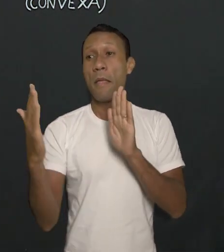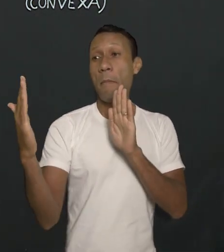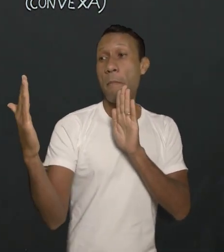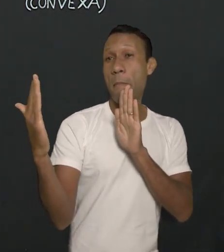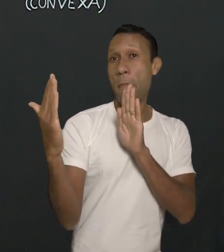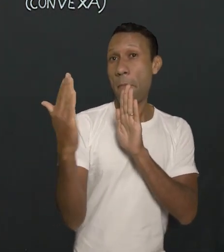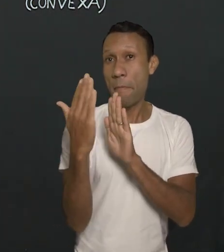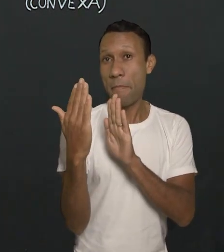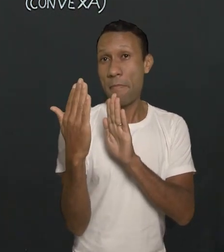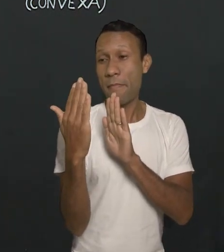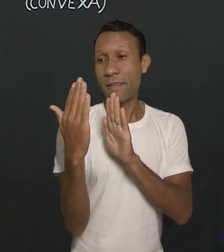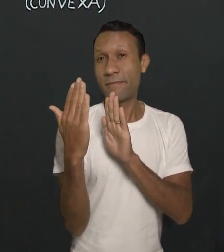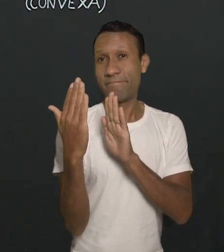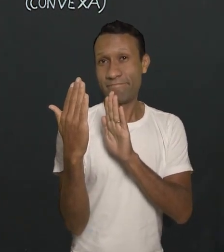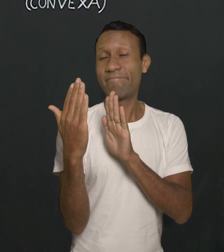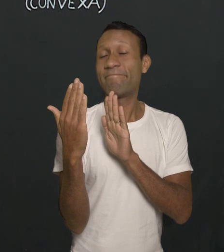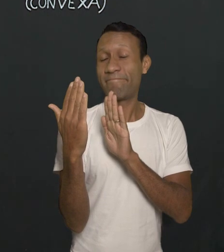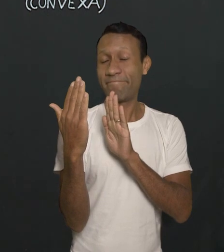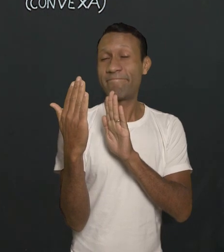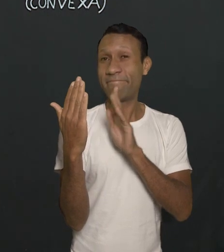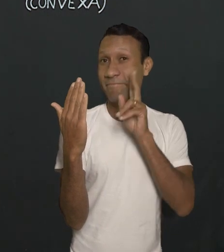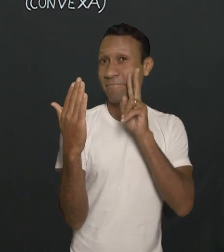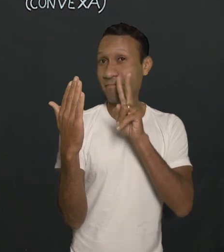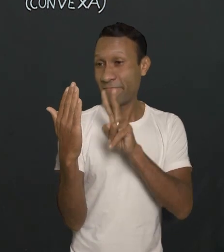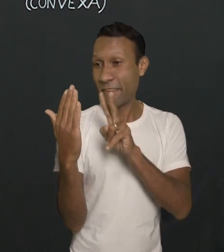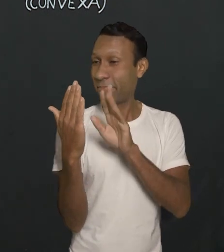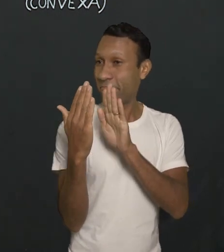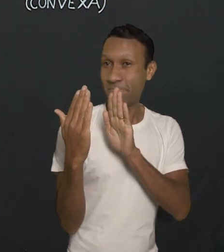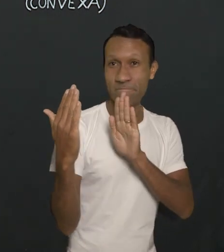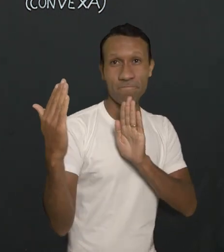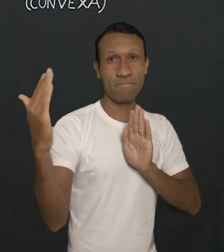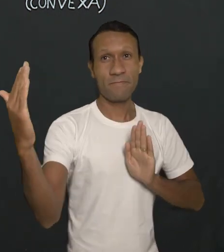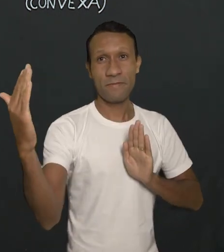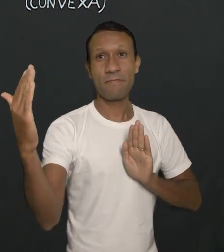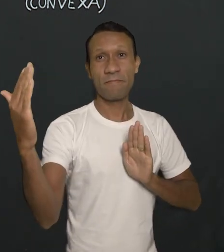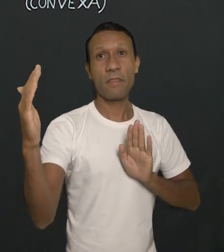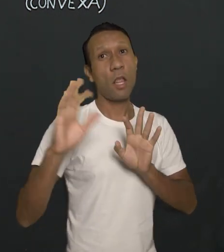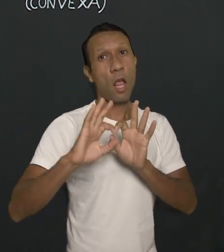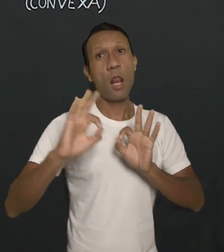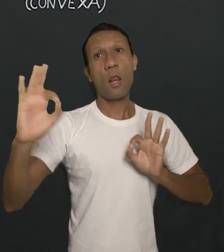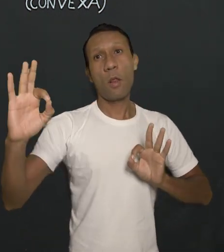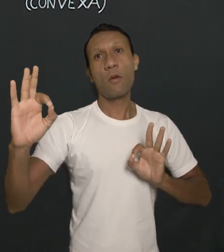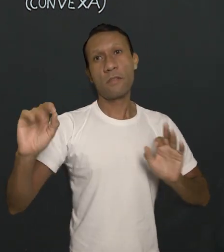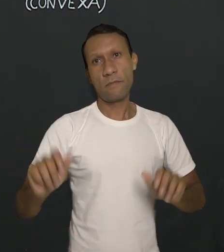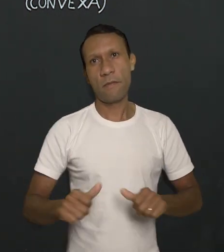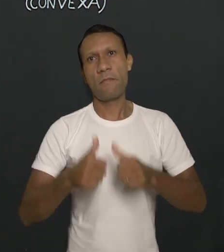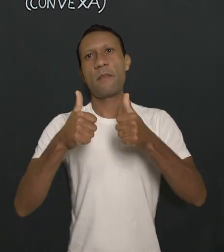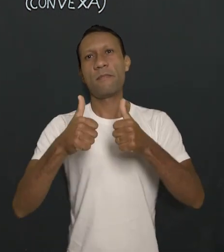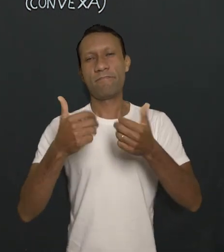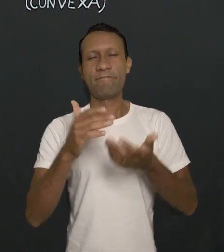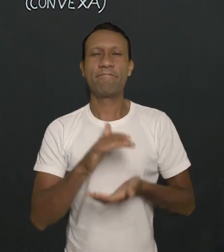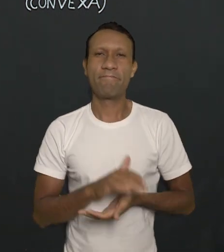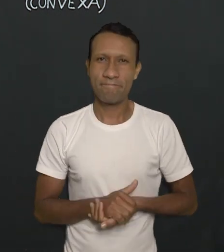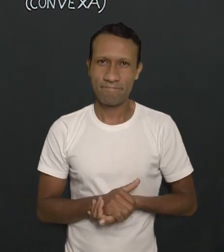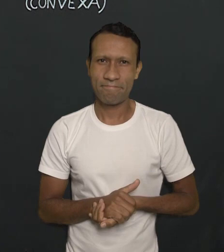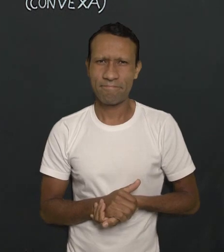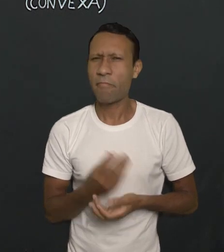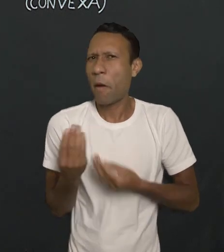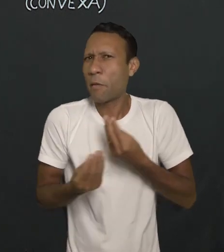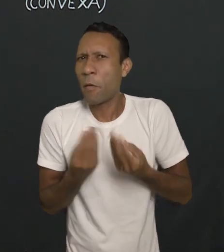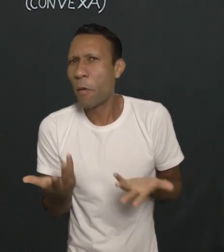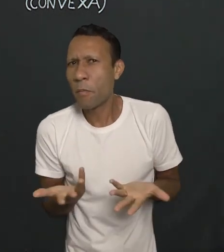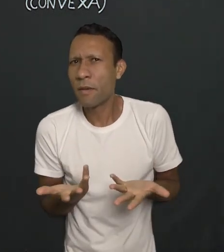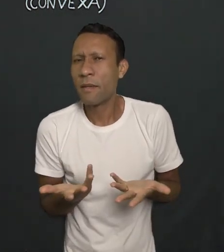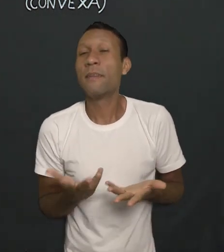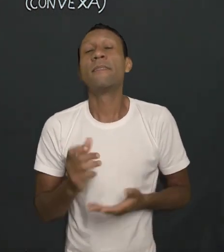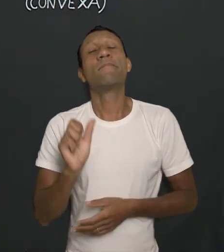hipermétrope? De quem tem hipermetropia? Dificuldade de enxergar de perto. De longe, a coisa flui. Como é a gente